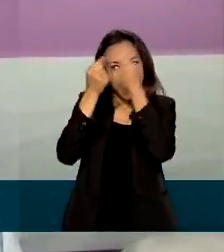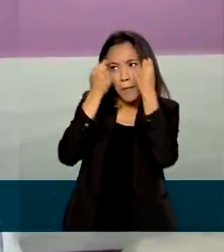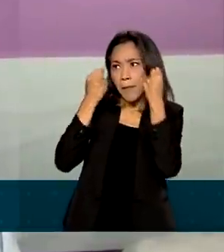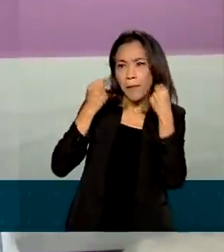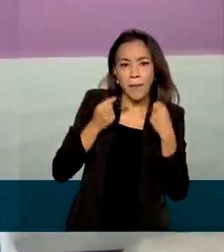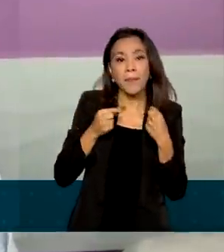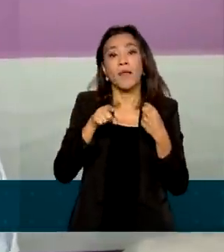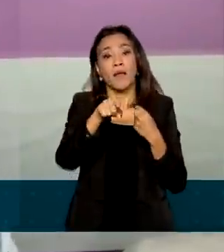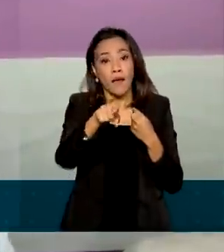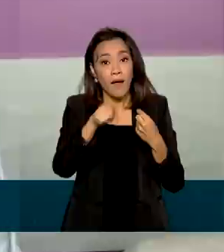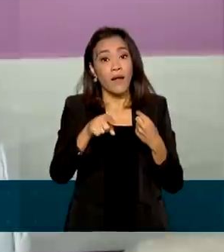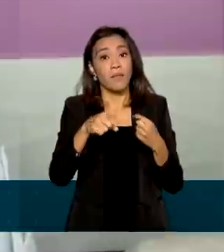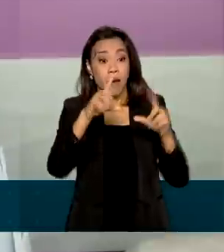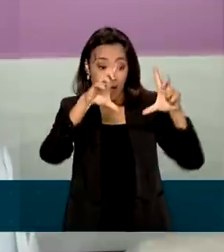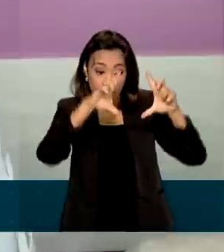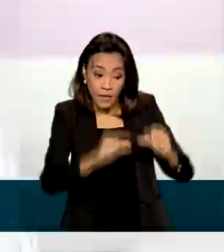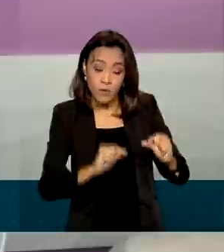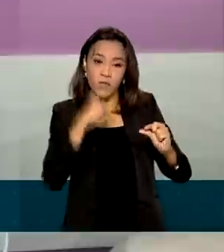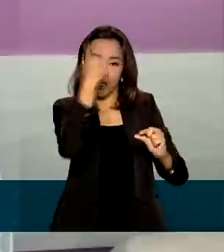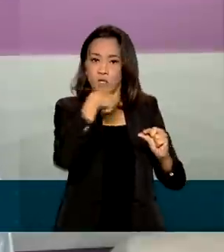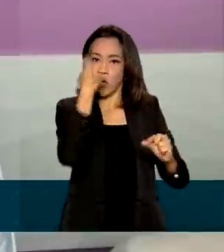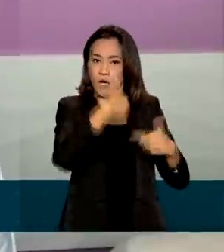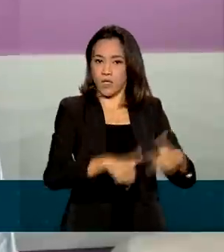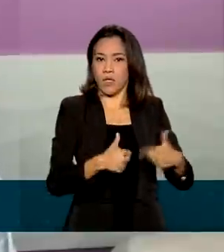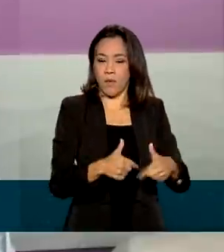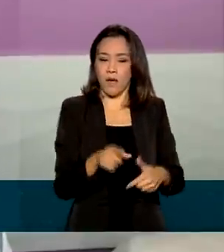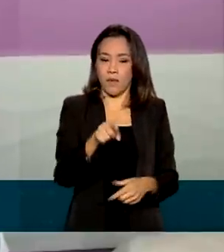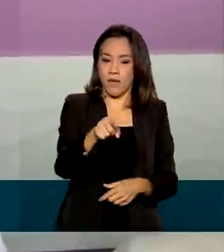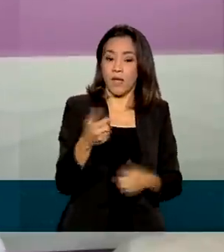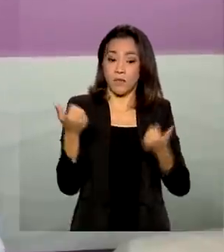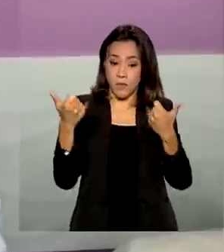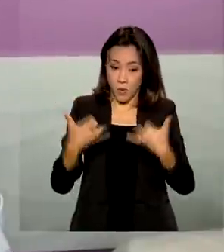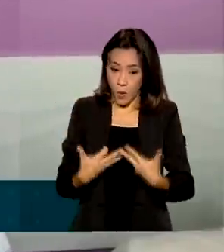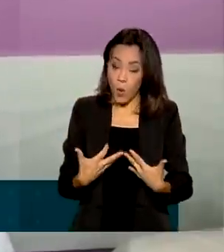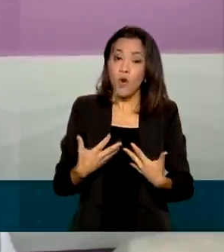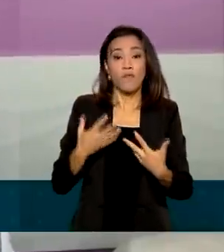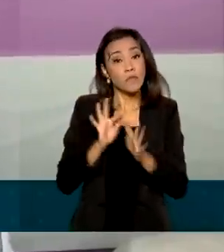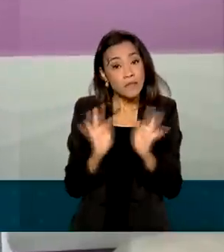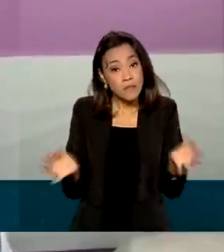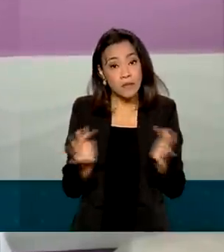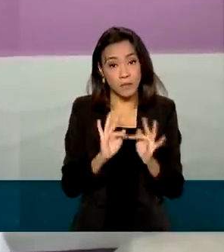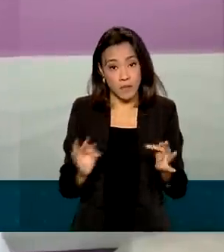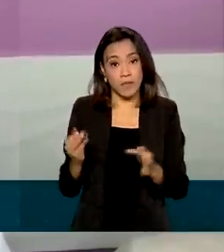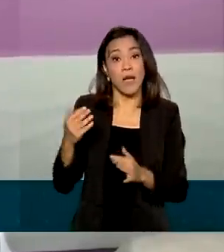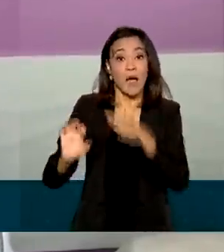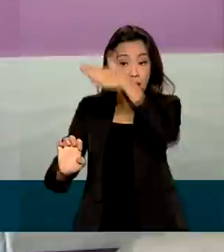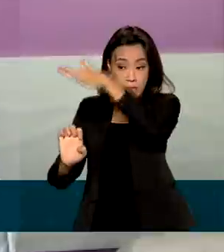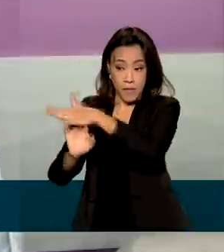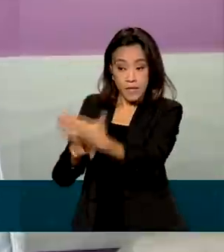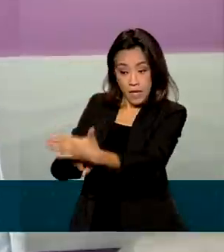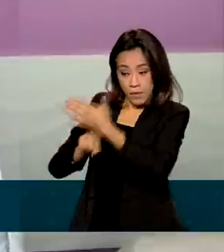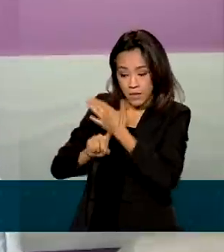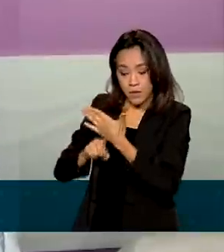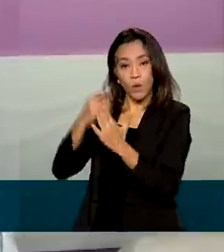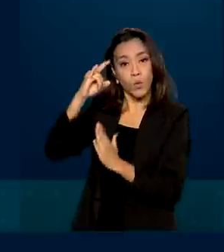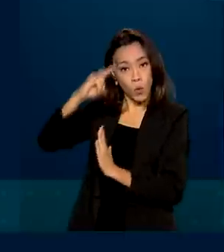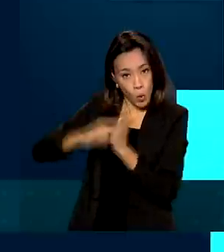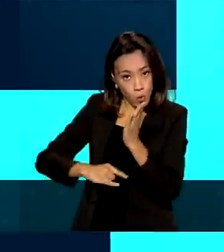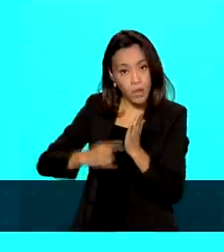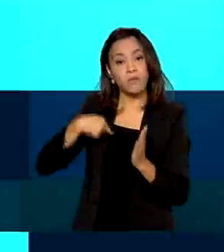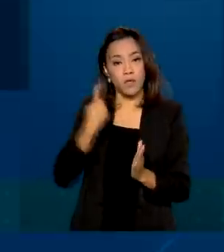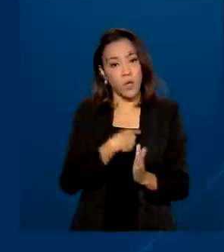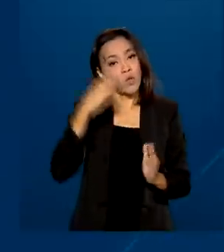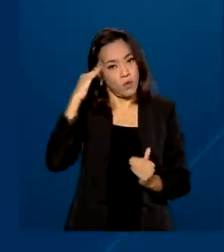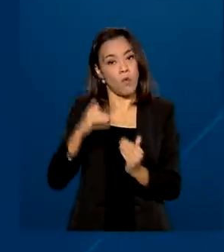para redução da jornada de trabalho. Foi muito simples. A empresa nos apresentou um documento e assinamos concordando com a redução.